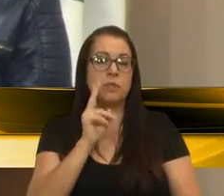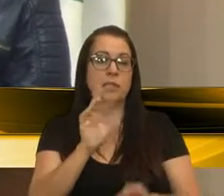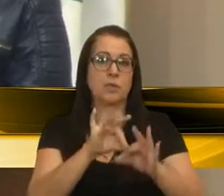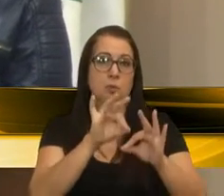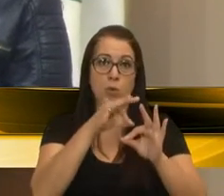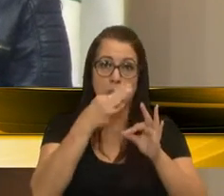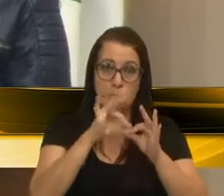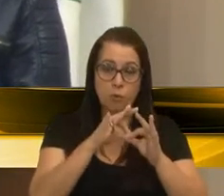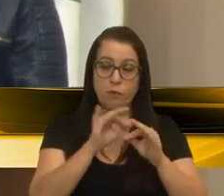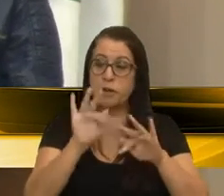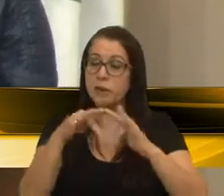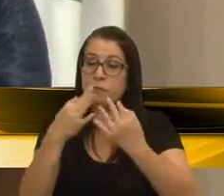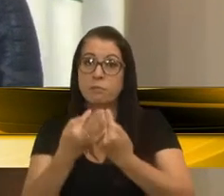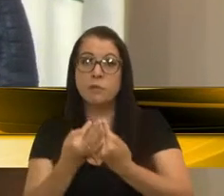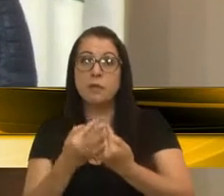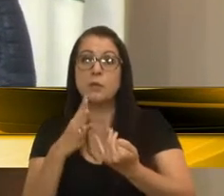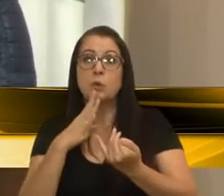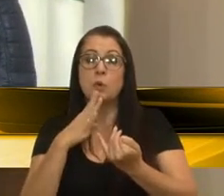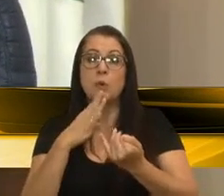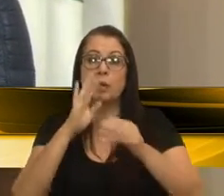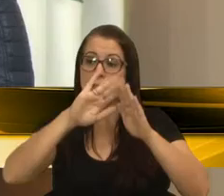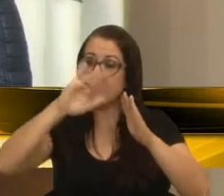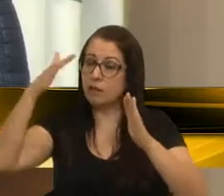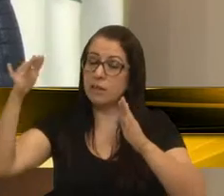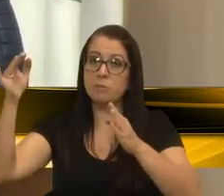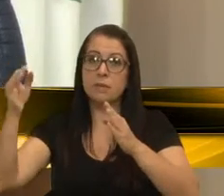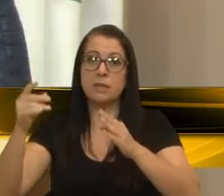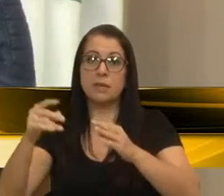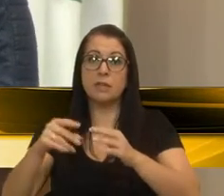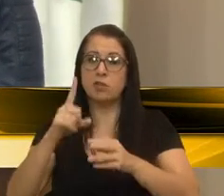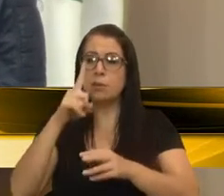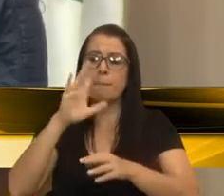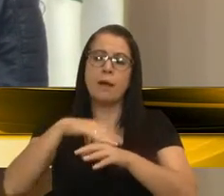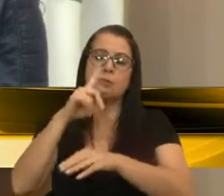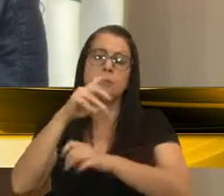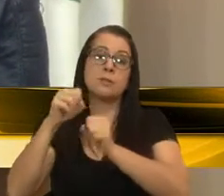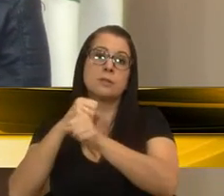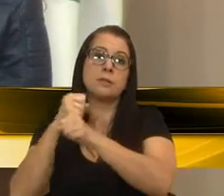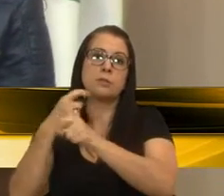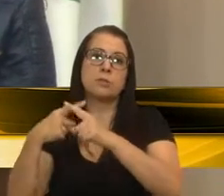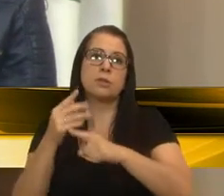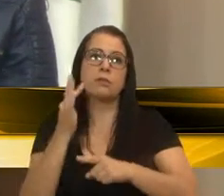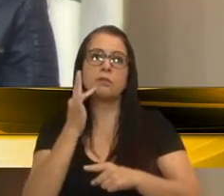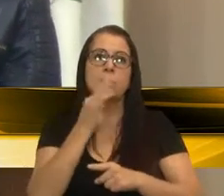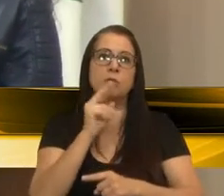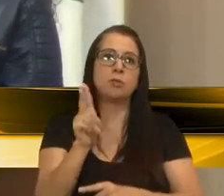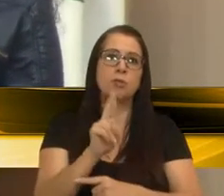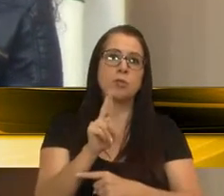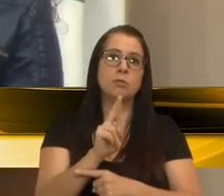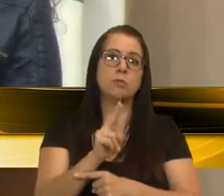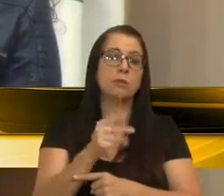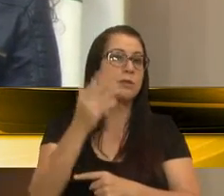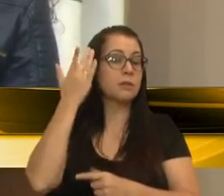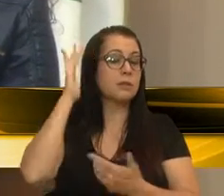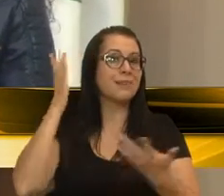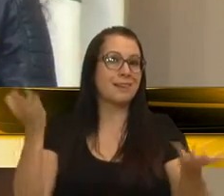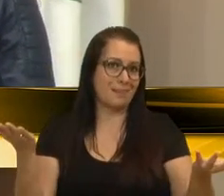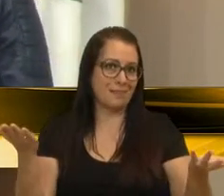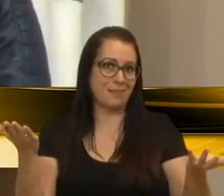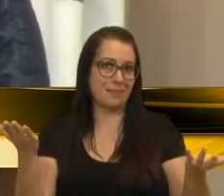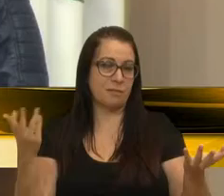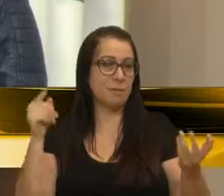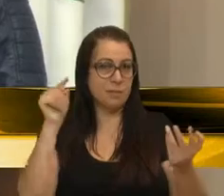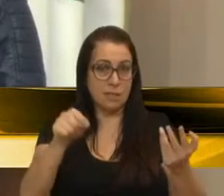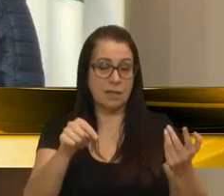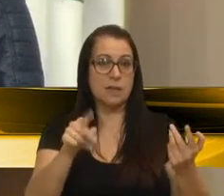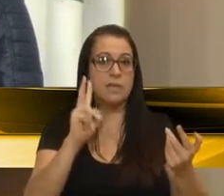daquela família, conheça as parreiras centenárias, a história? Por que Forqueta se chama Forqueta? Quase ninguém sabe. Mas